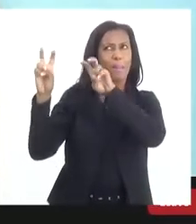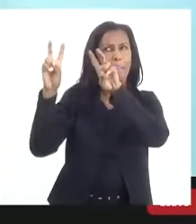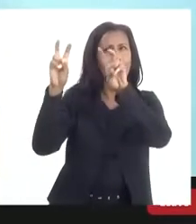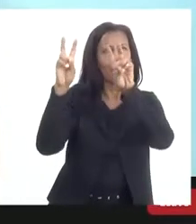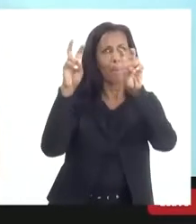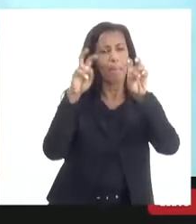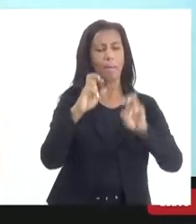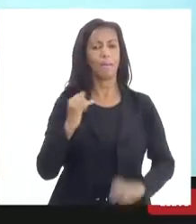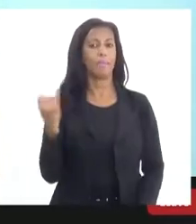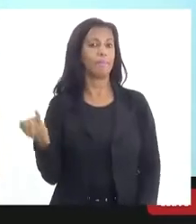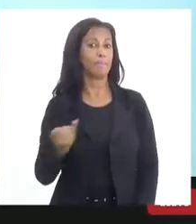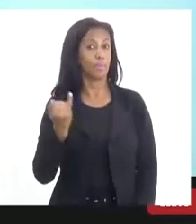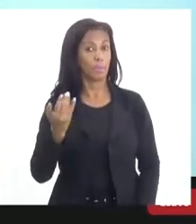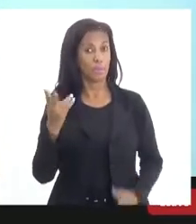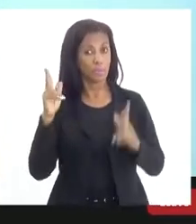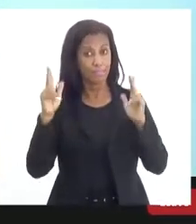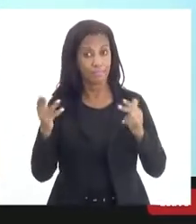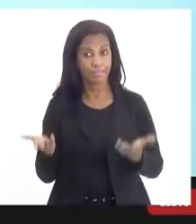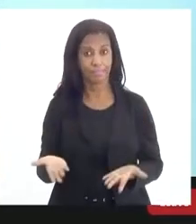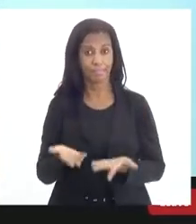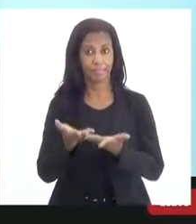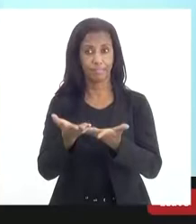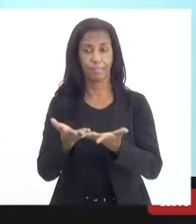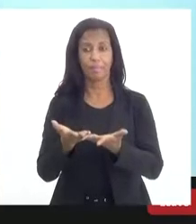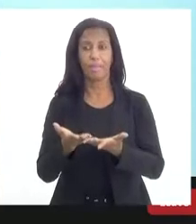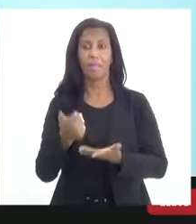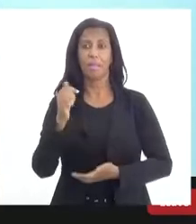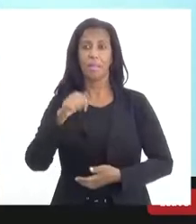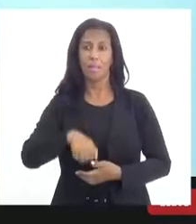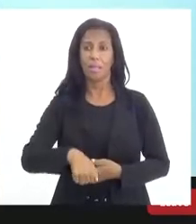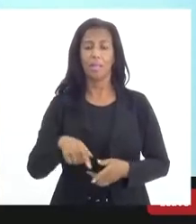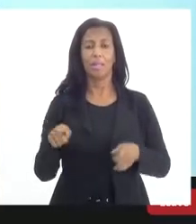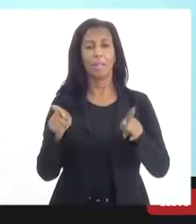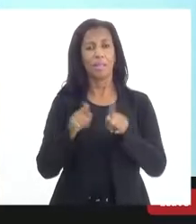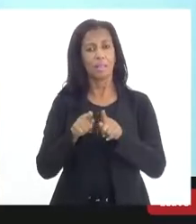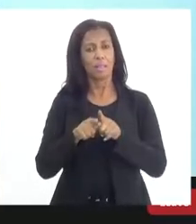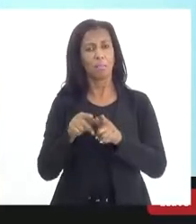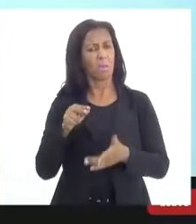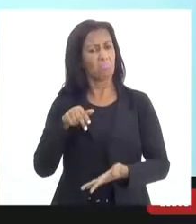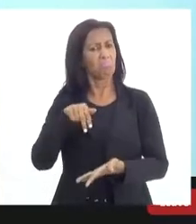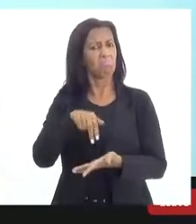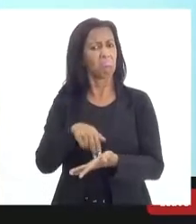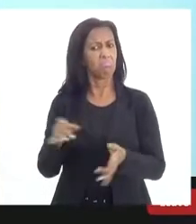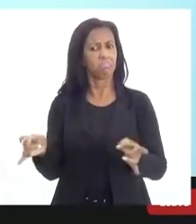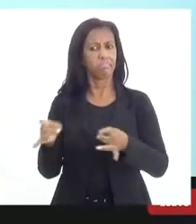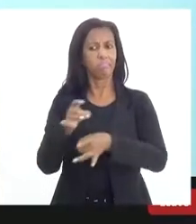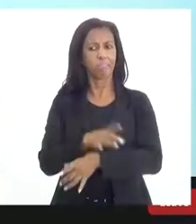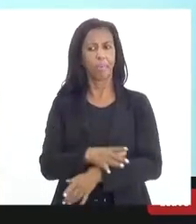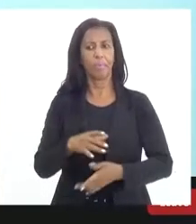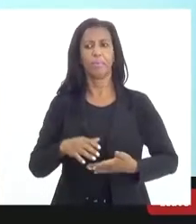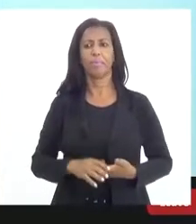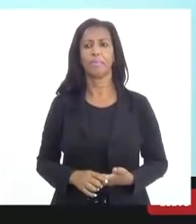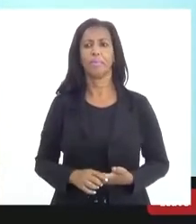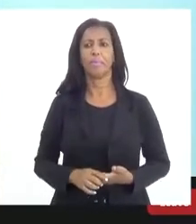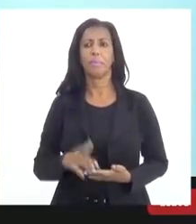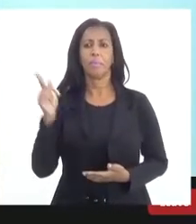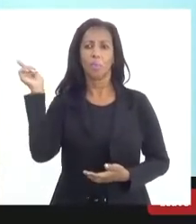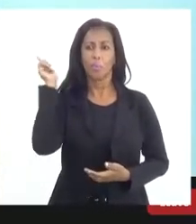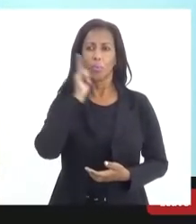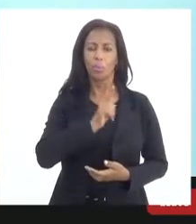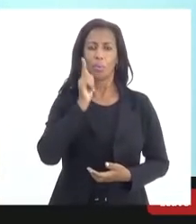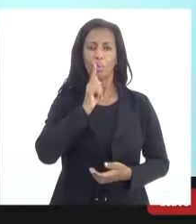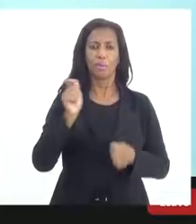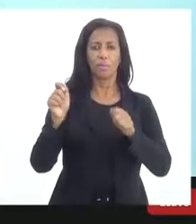como este, né? E o COSEMES também se coloca aqui à disposição para conseguir